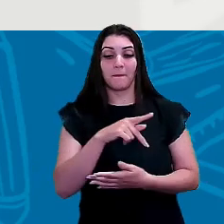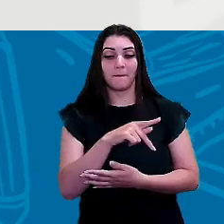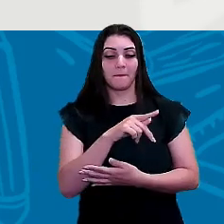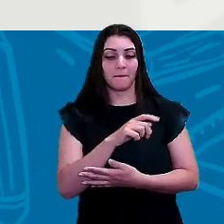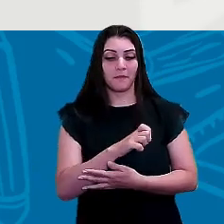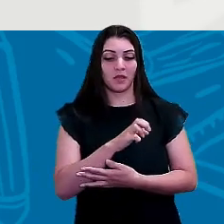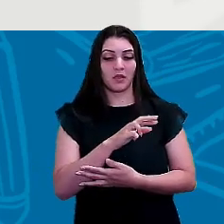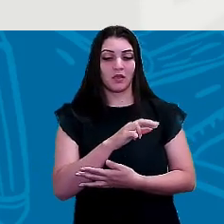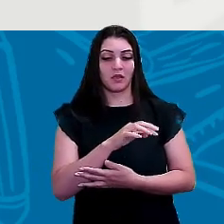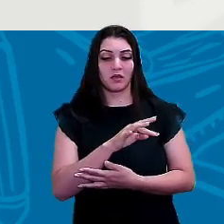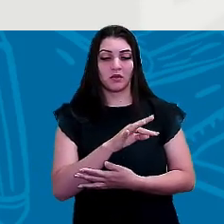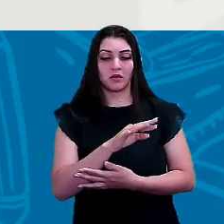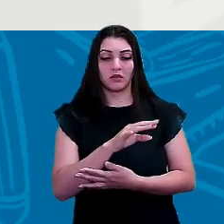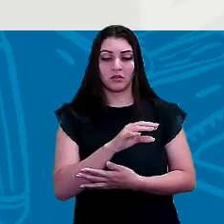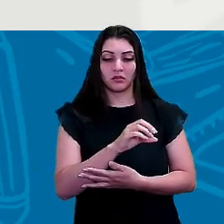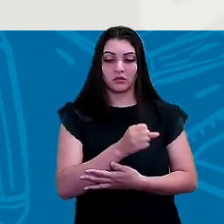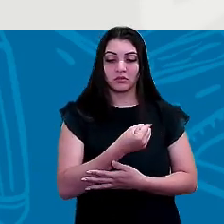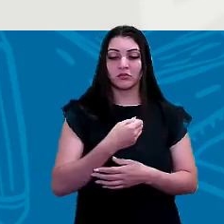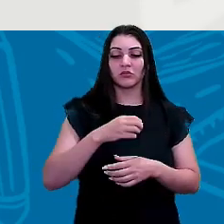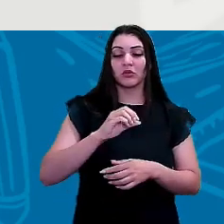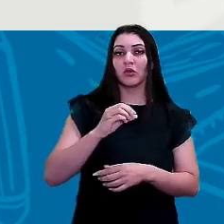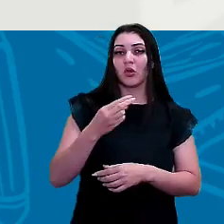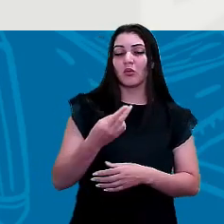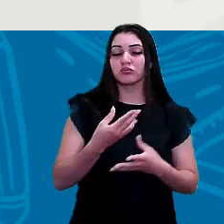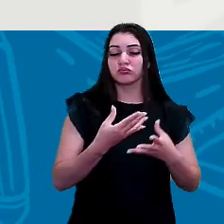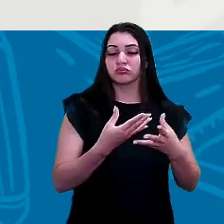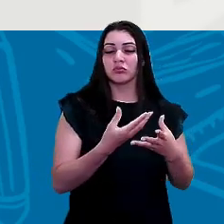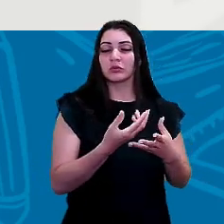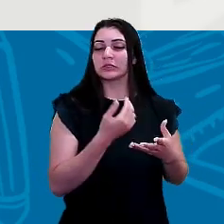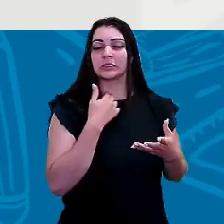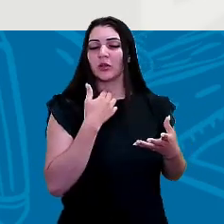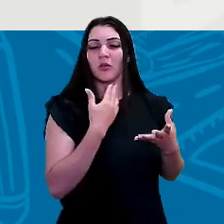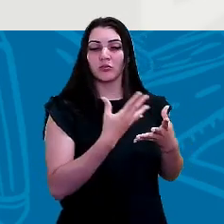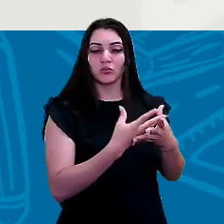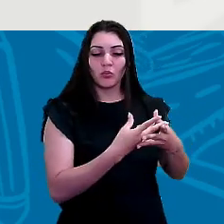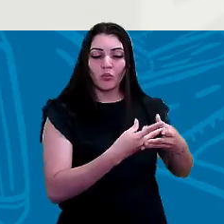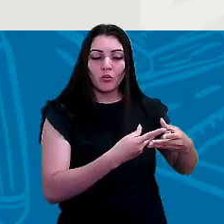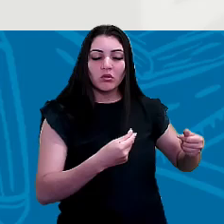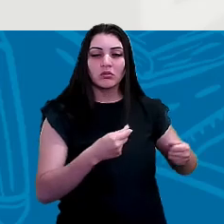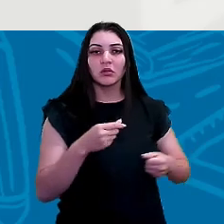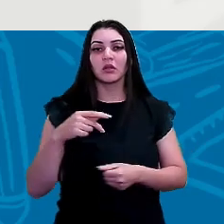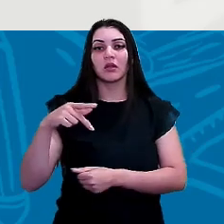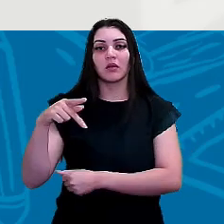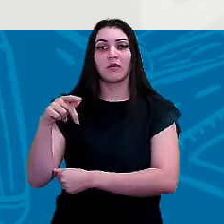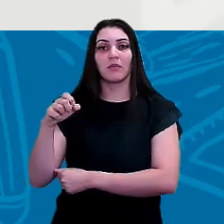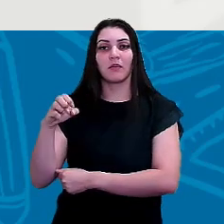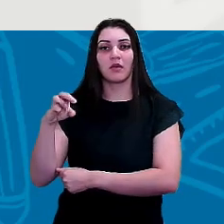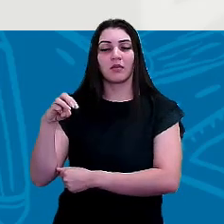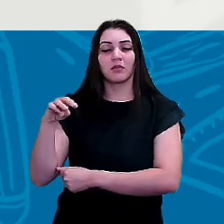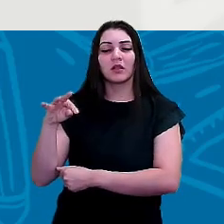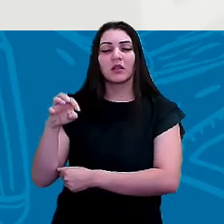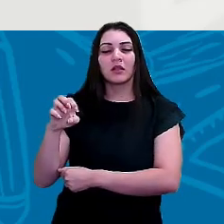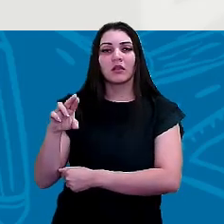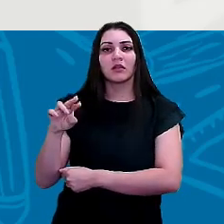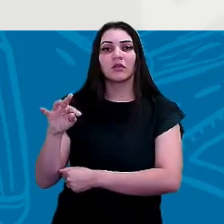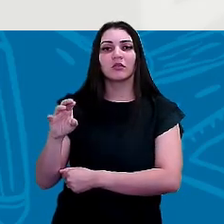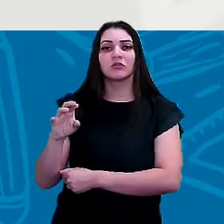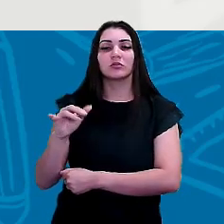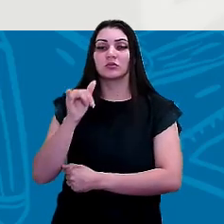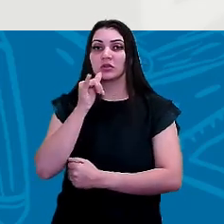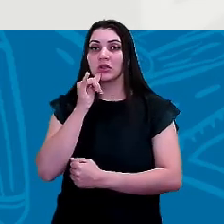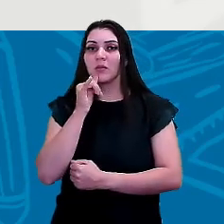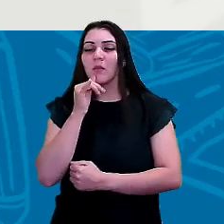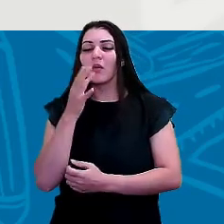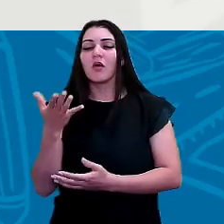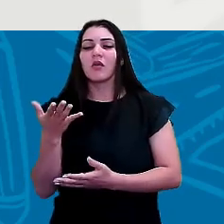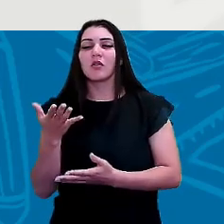que não secam ou intermitentes que secam em determinado período certo? então falando um pouquinho sobre a questão das